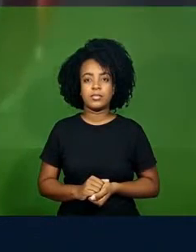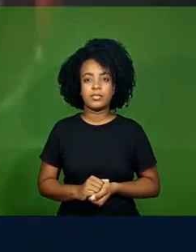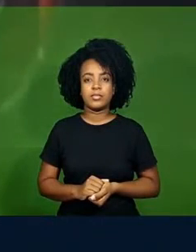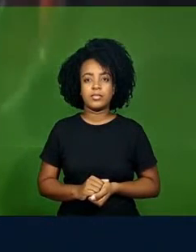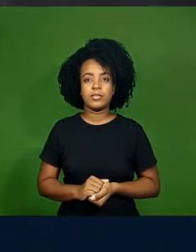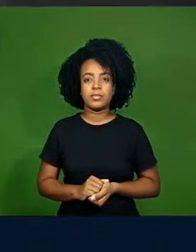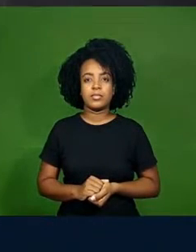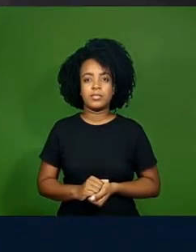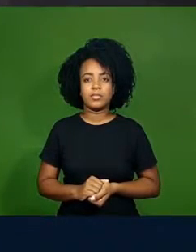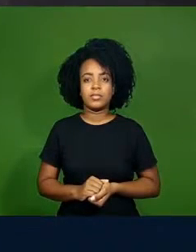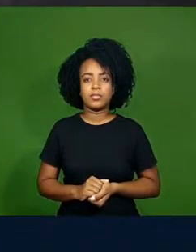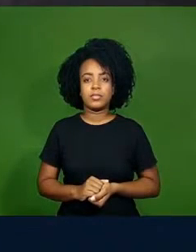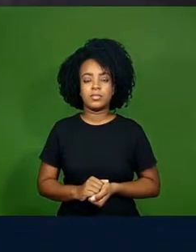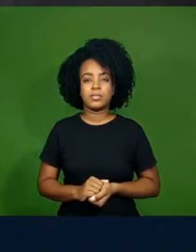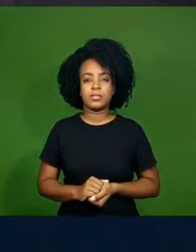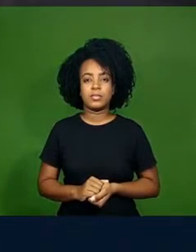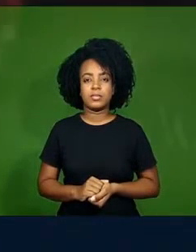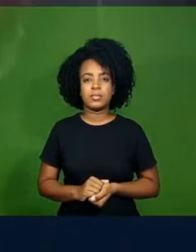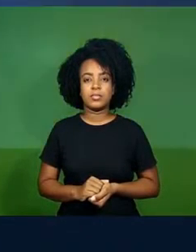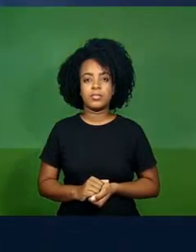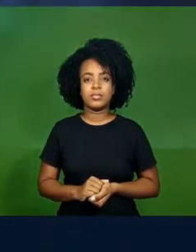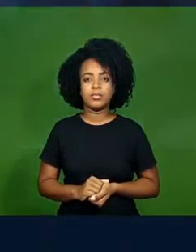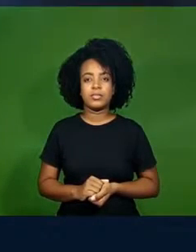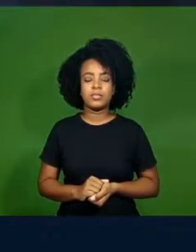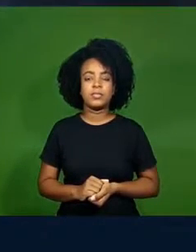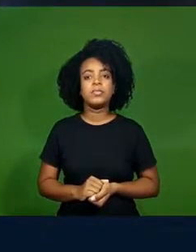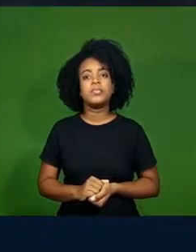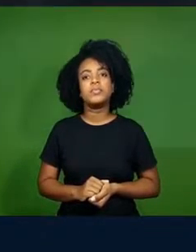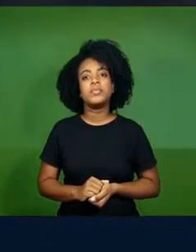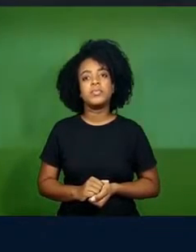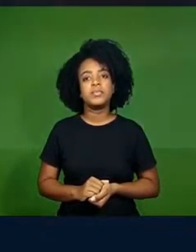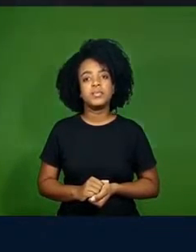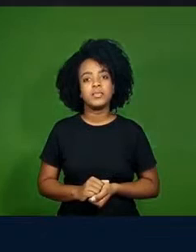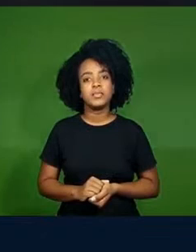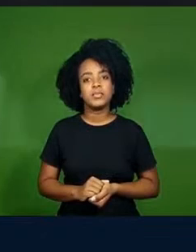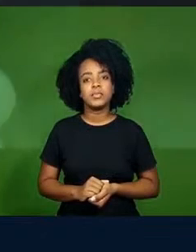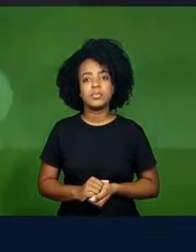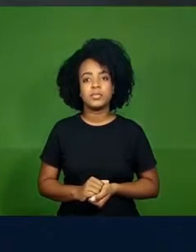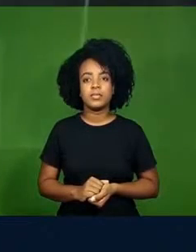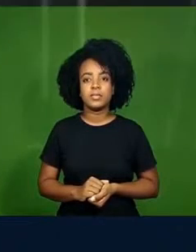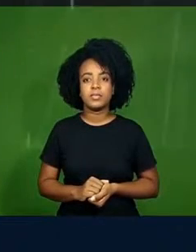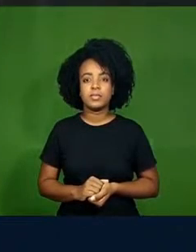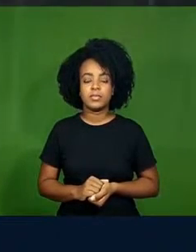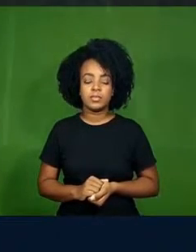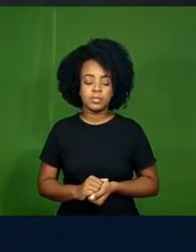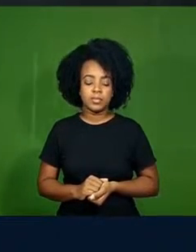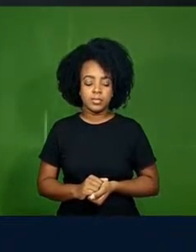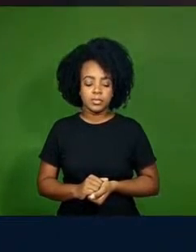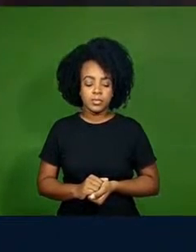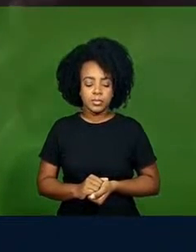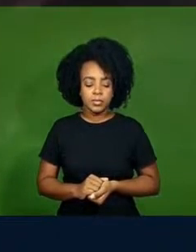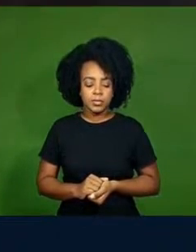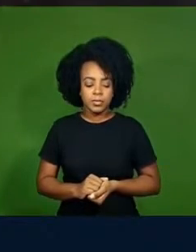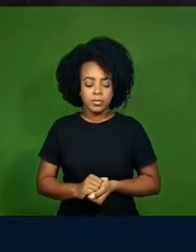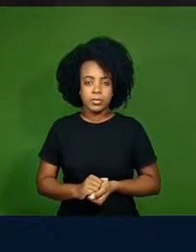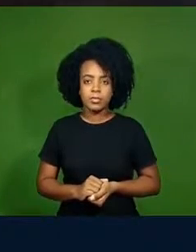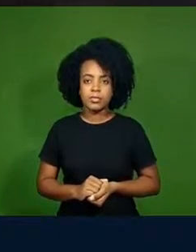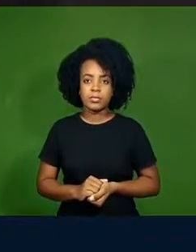O que é o parece? O que isso?